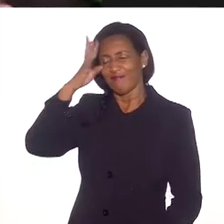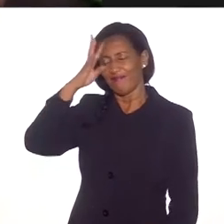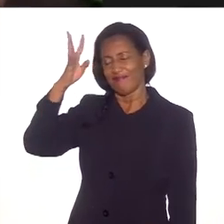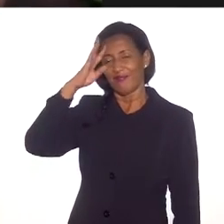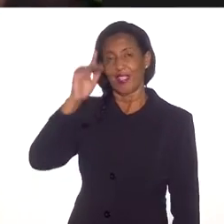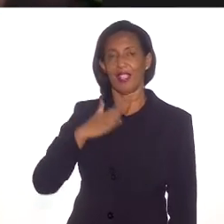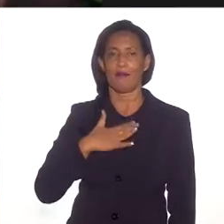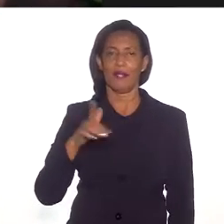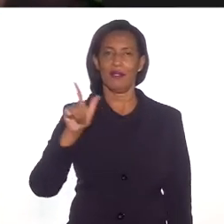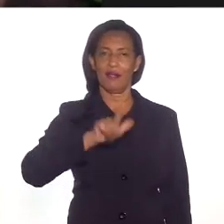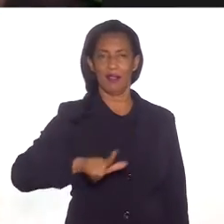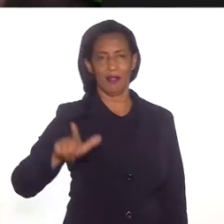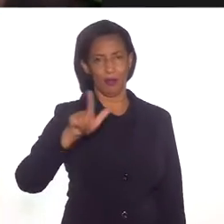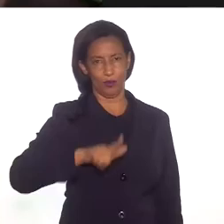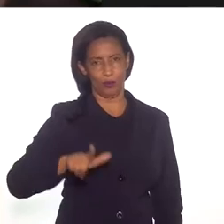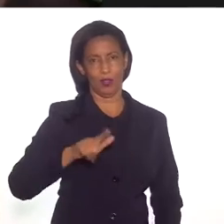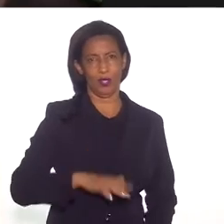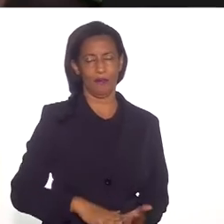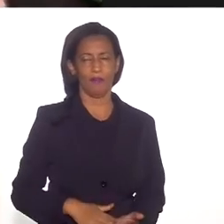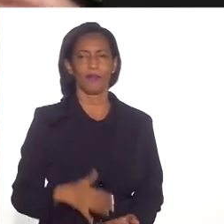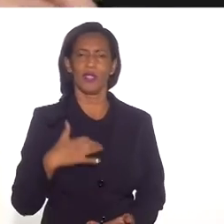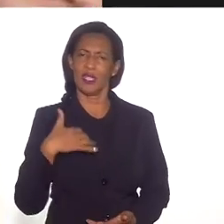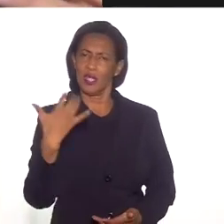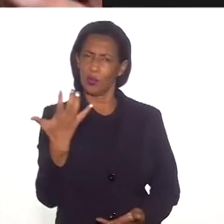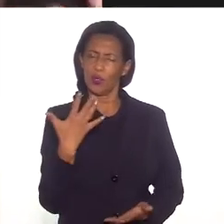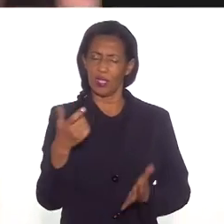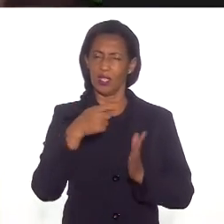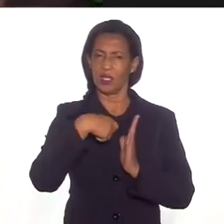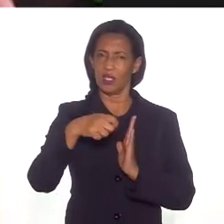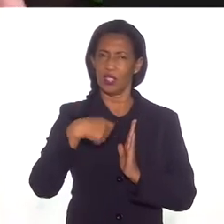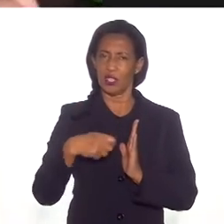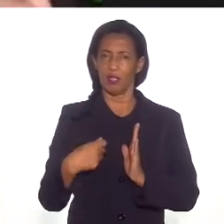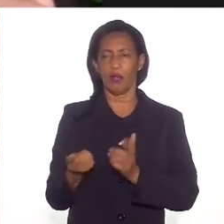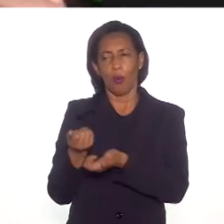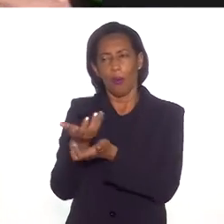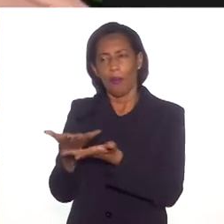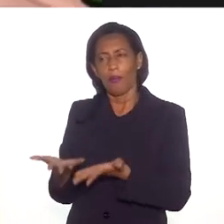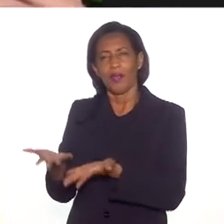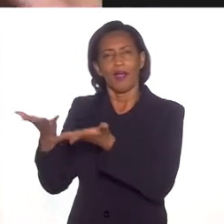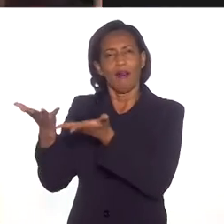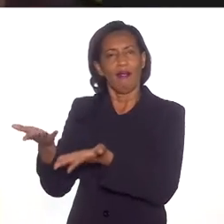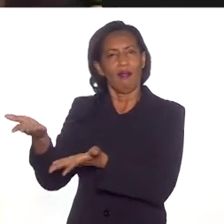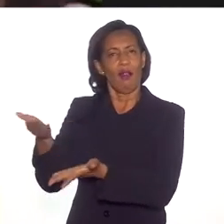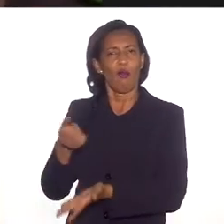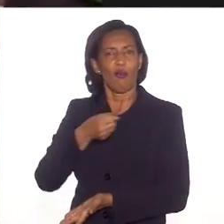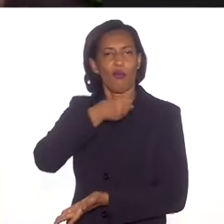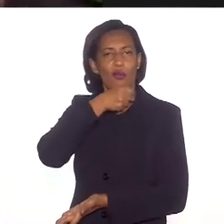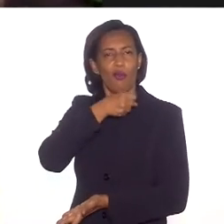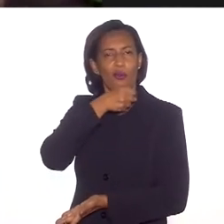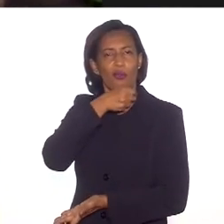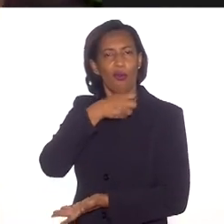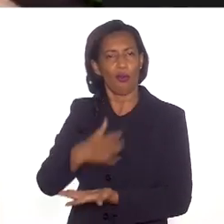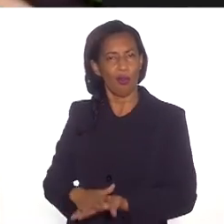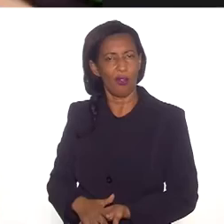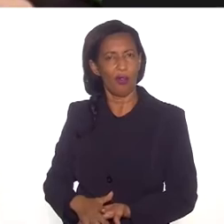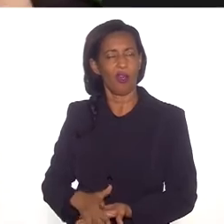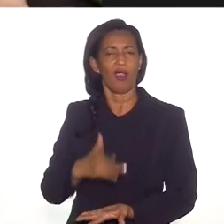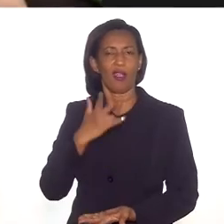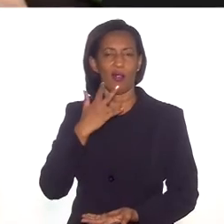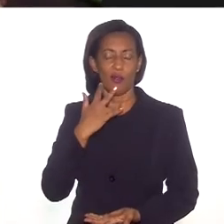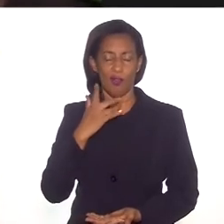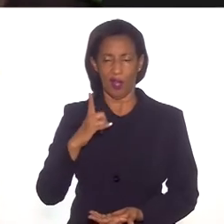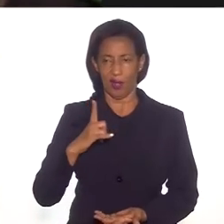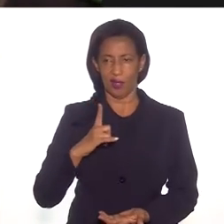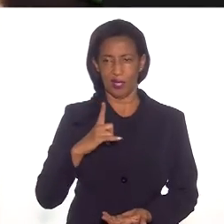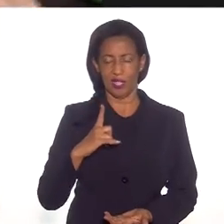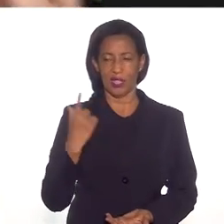da minha literatura. E eu quis escrever esse livro como uma homenagem a ele. Eu costumo dizer que é um